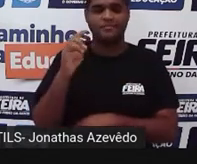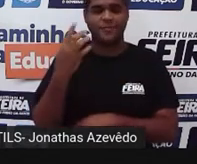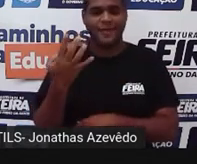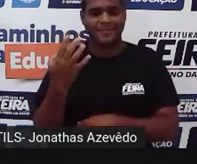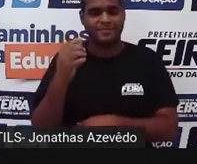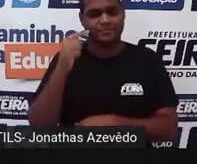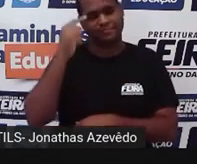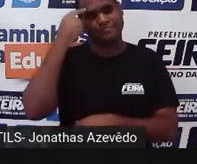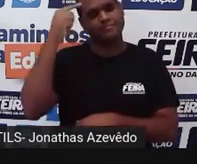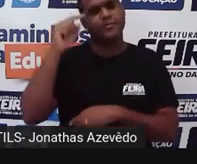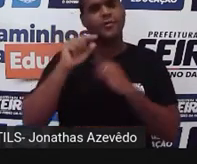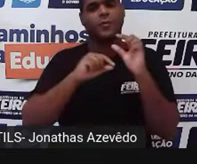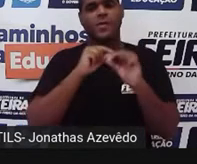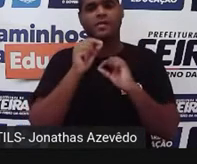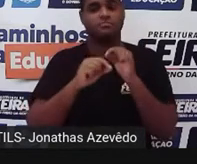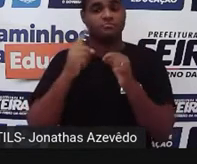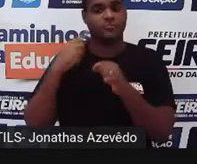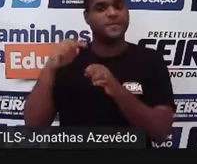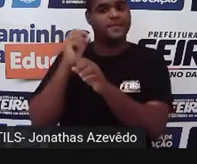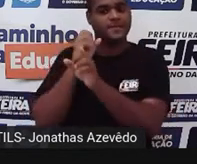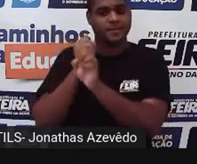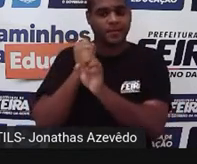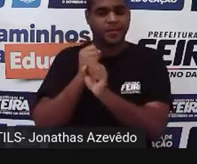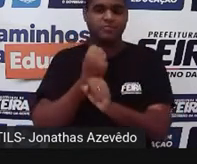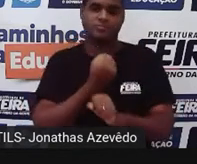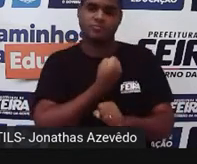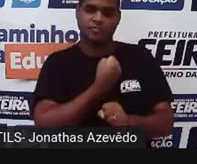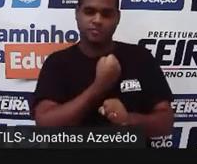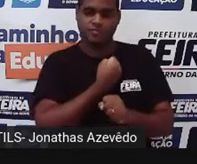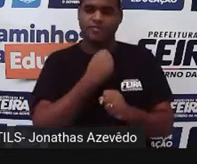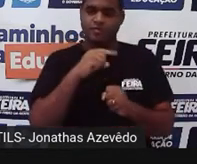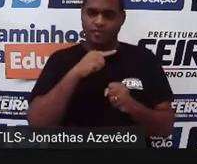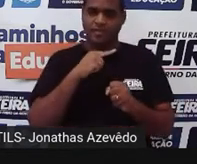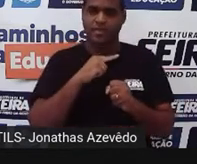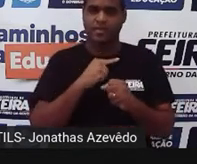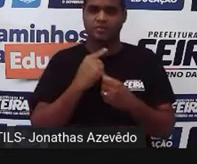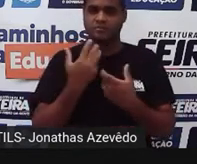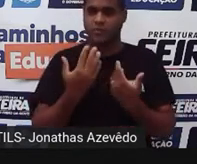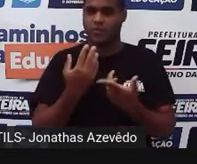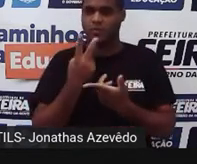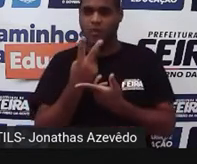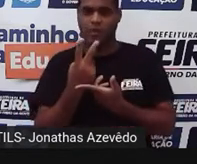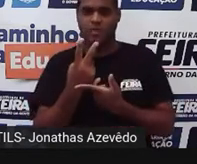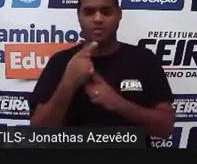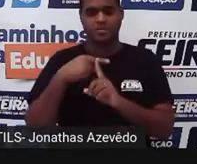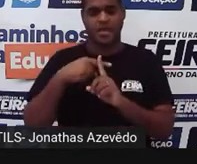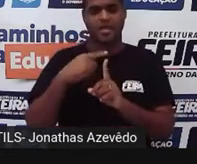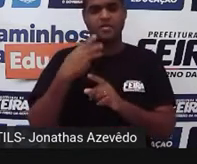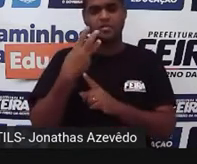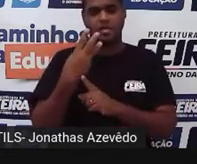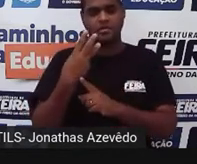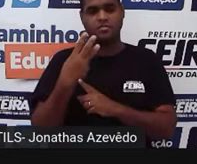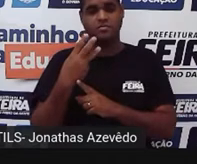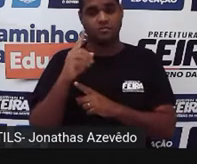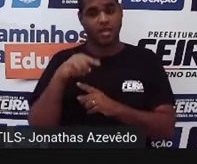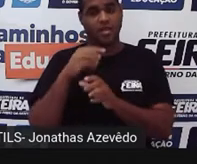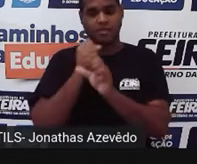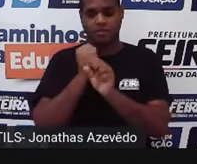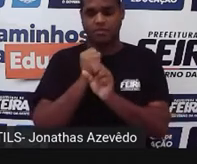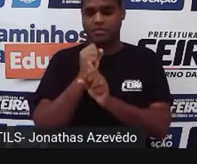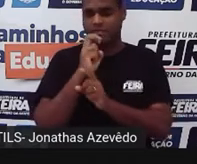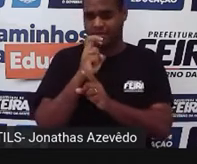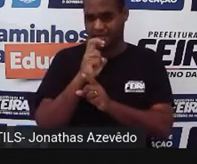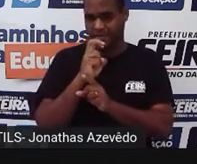relembrar? A gente soma esses números. Então, 2 mais 3 dá 5.